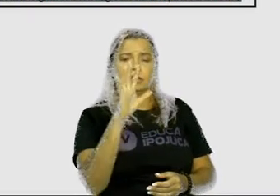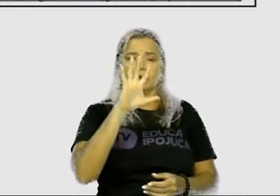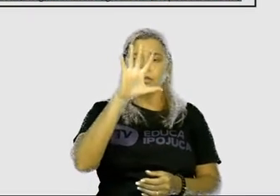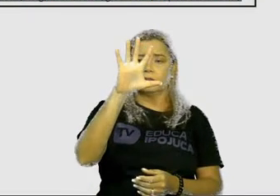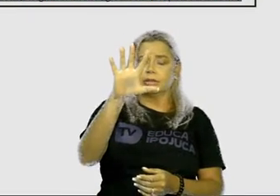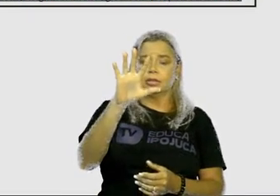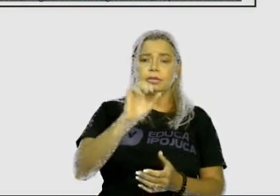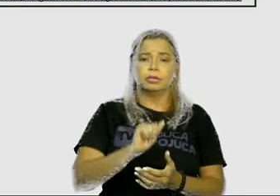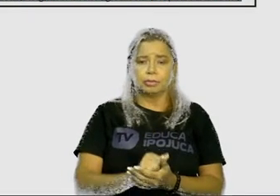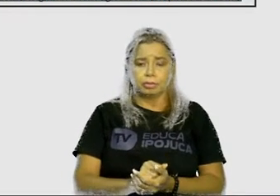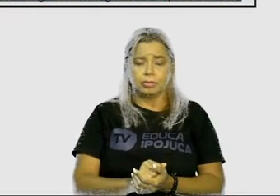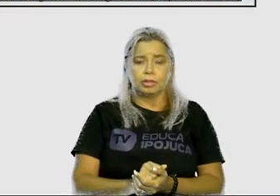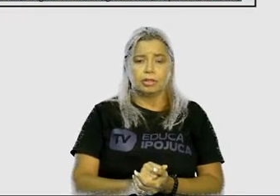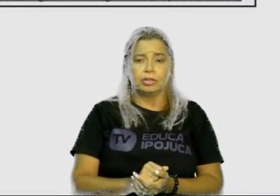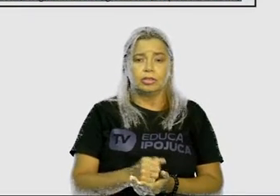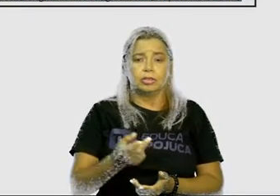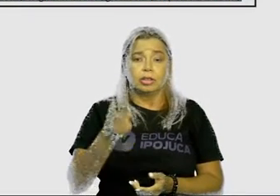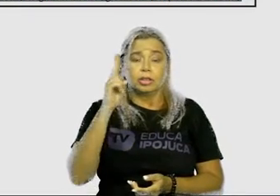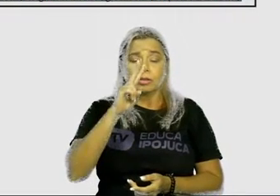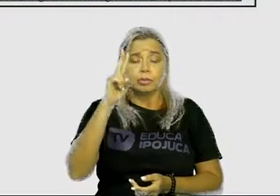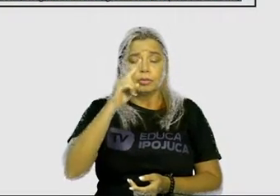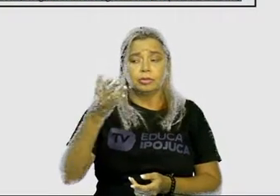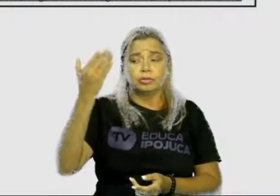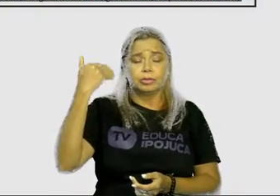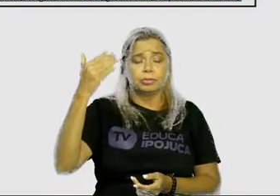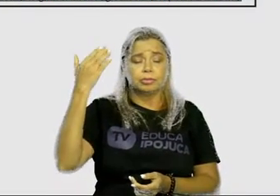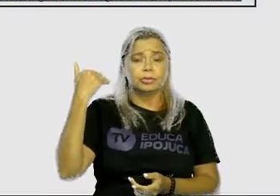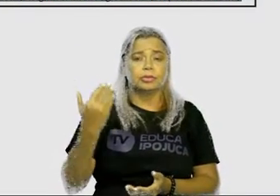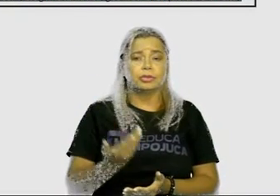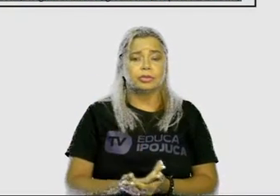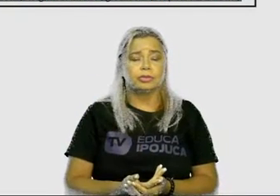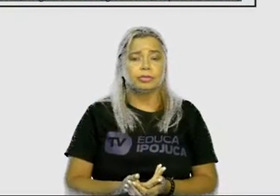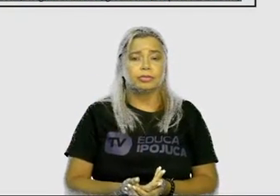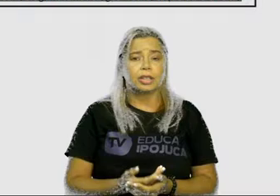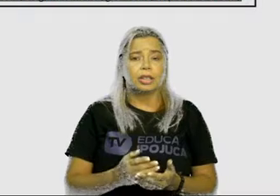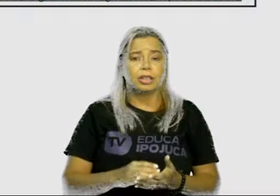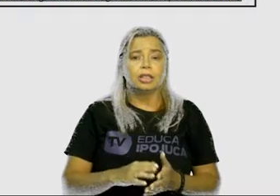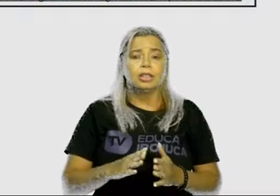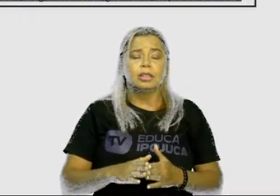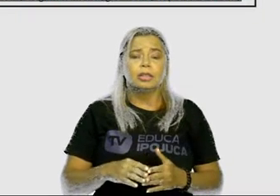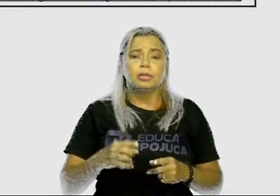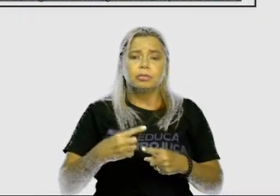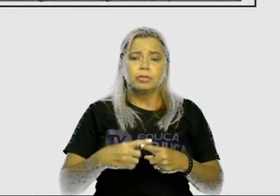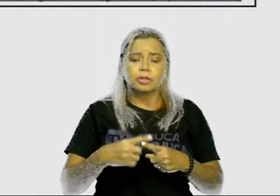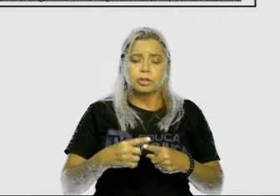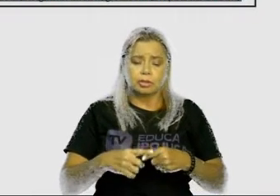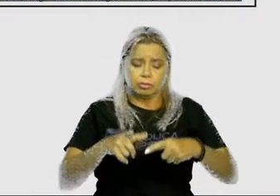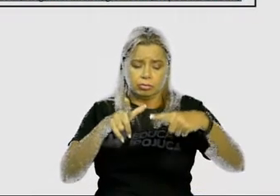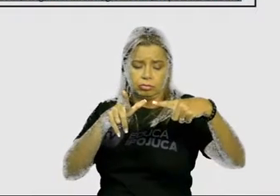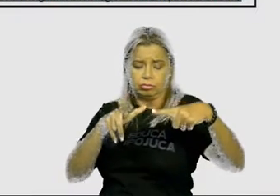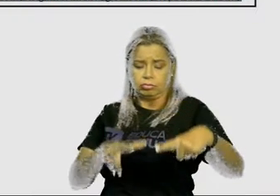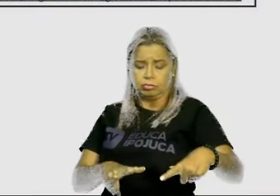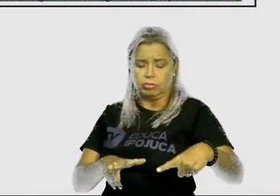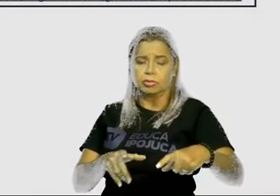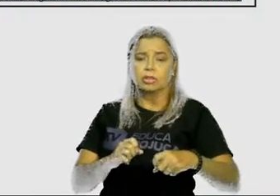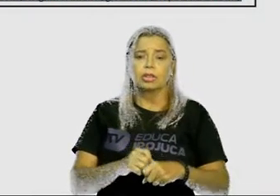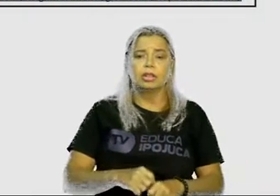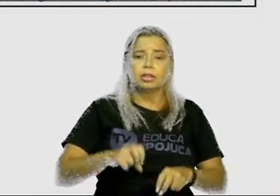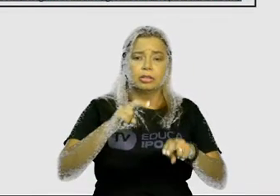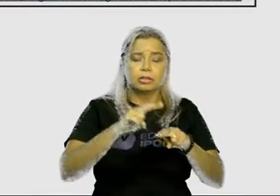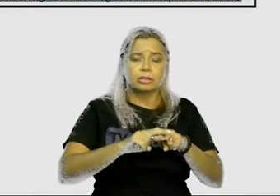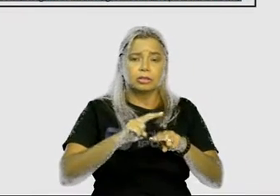que foi o caso anterior visto. Quando eu estou no lugar do ponto de referência, como no caso do sofá,